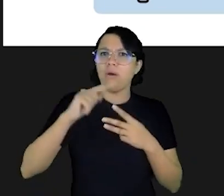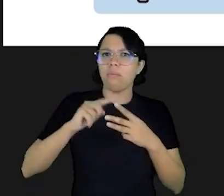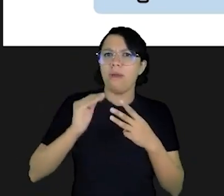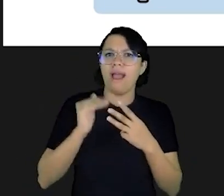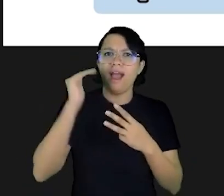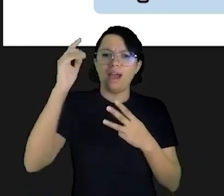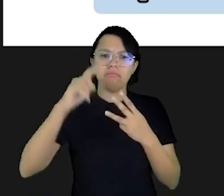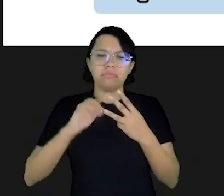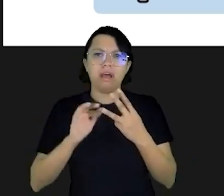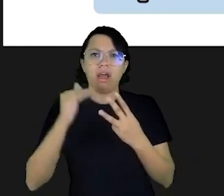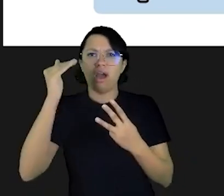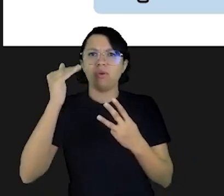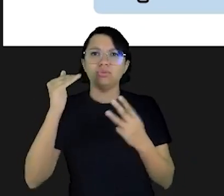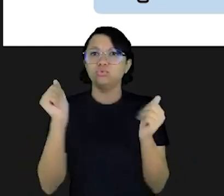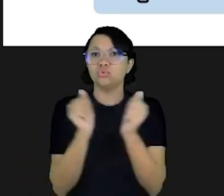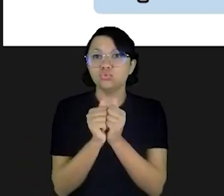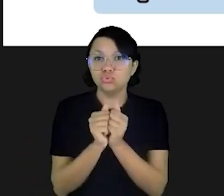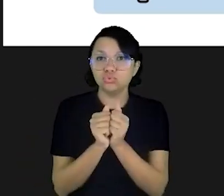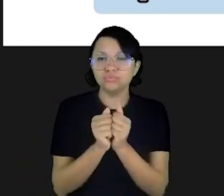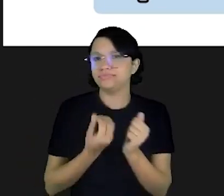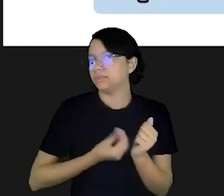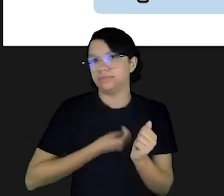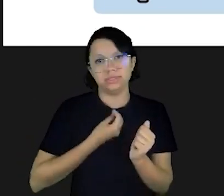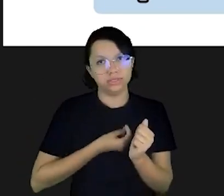e alta rentabilidade juntos não existem.